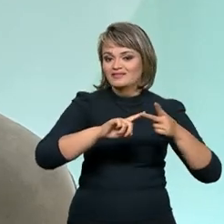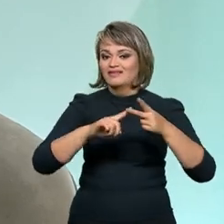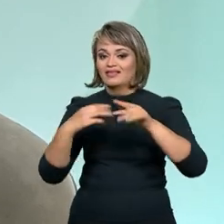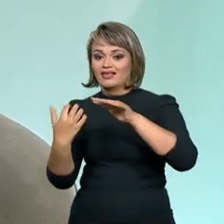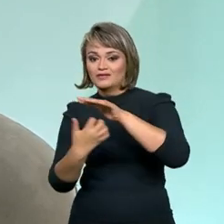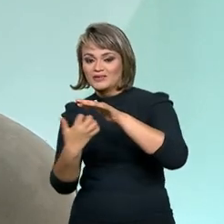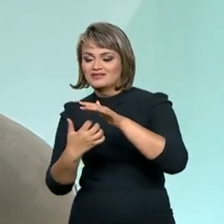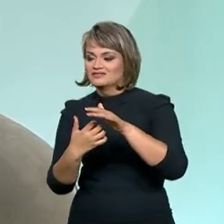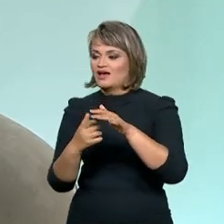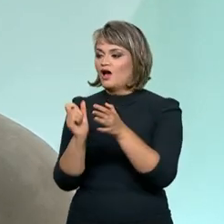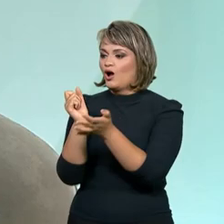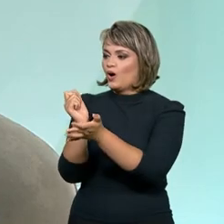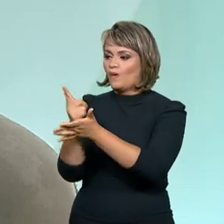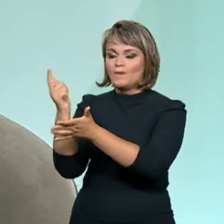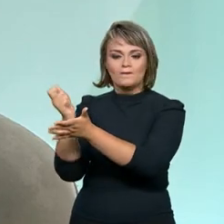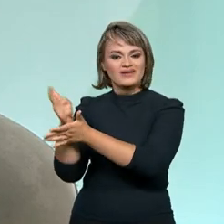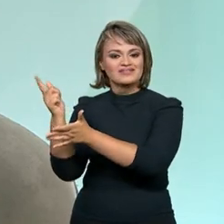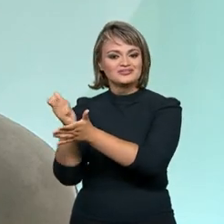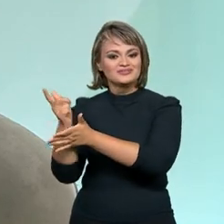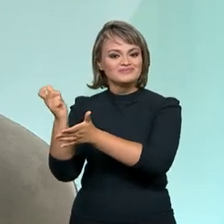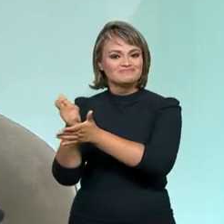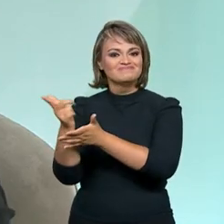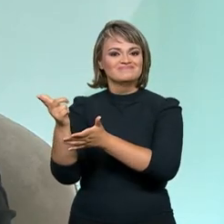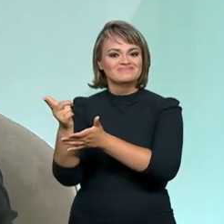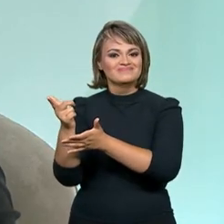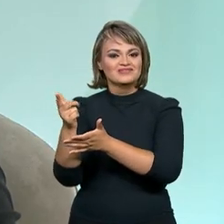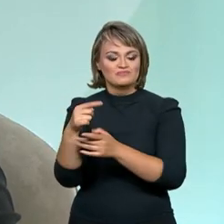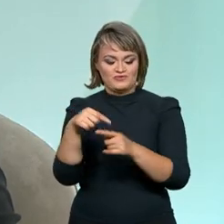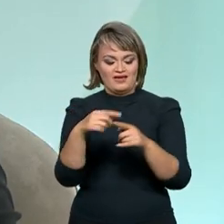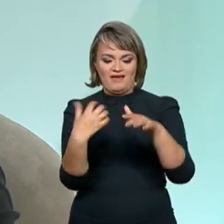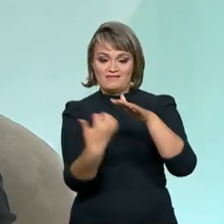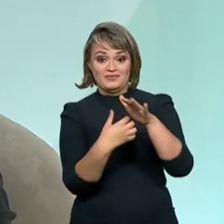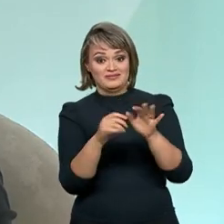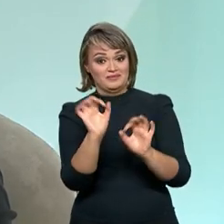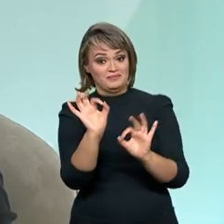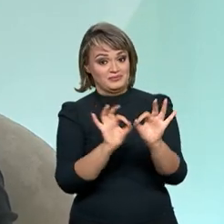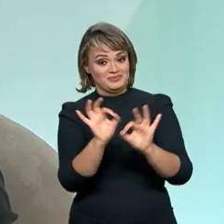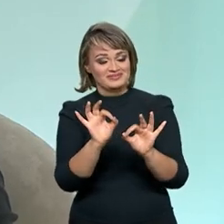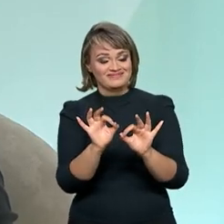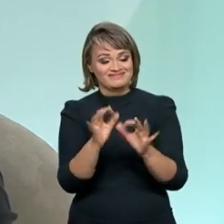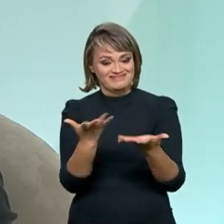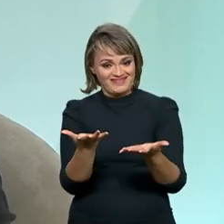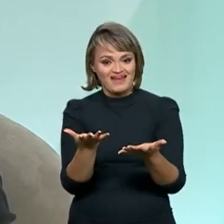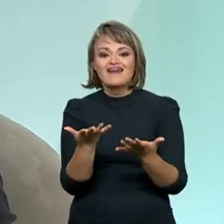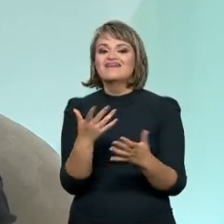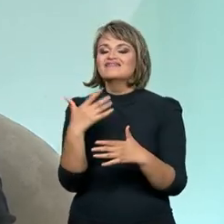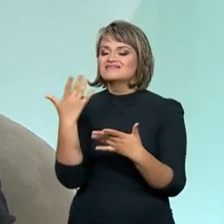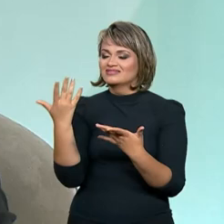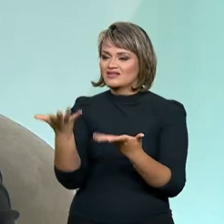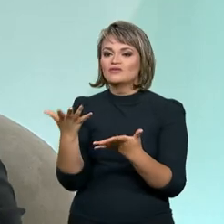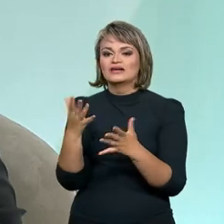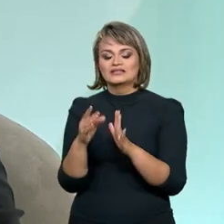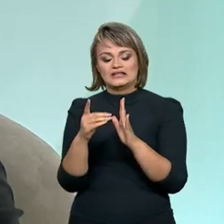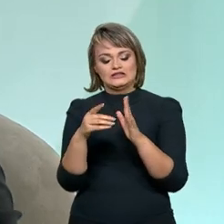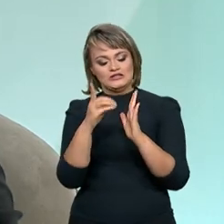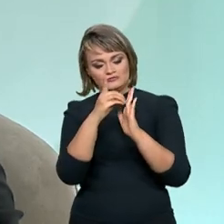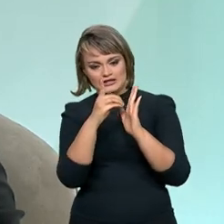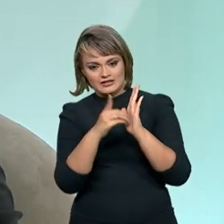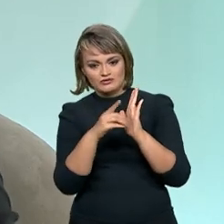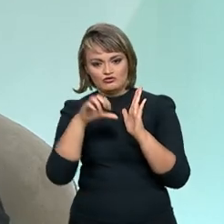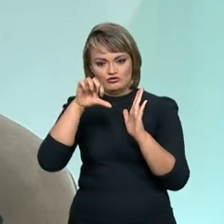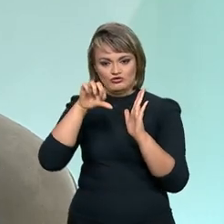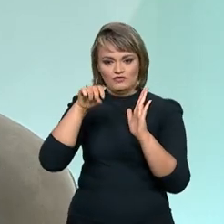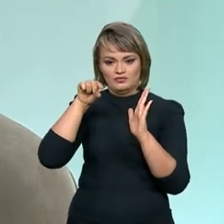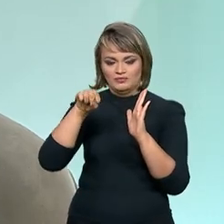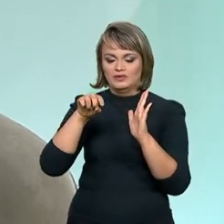as pessoas consomem produtos que as empresas fabricam. Então, nós temos trabalhado, a partir do decreto 9